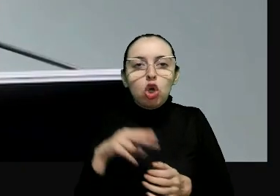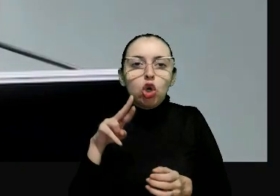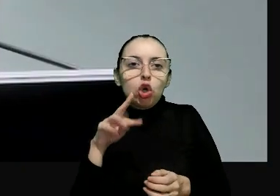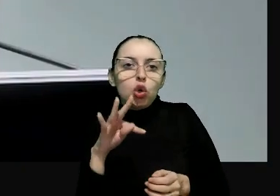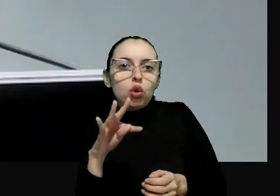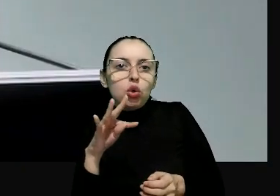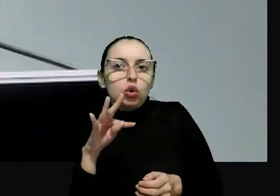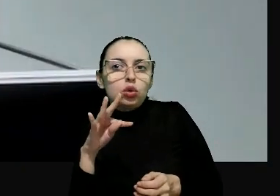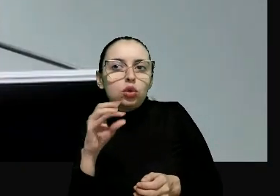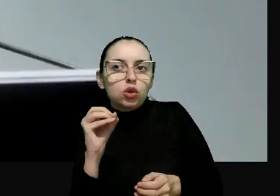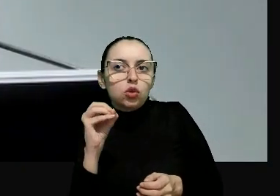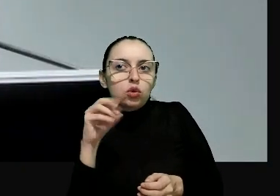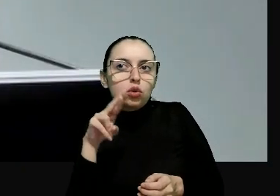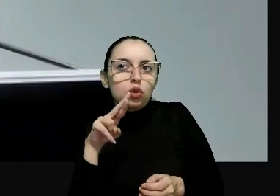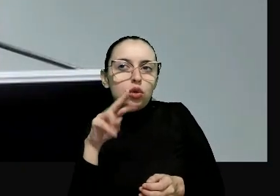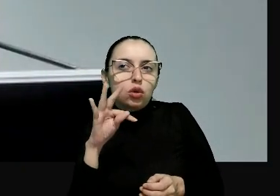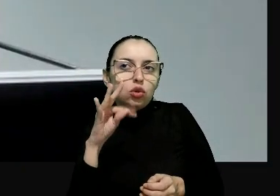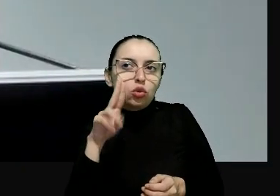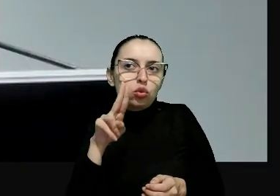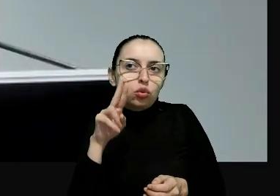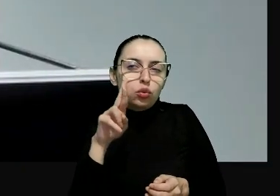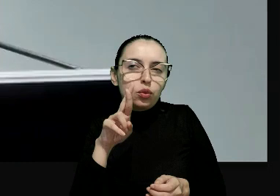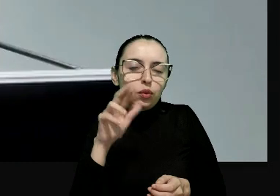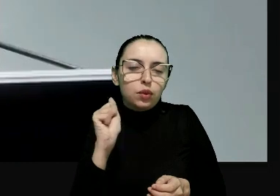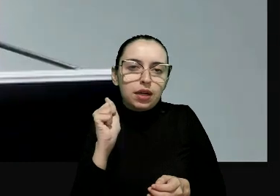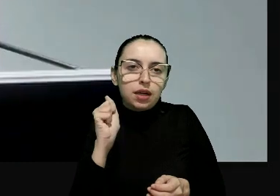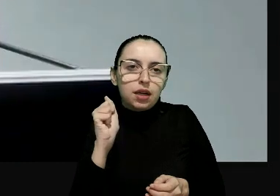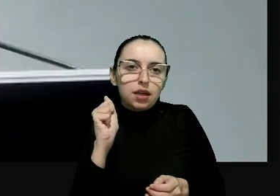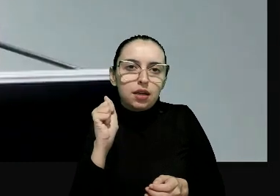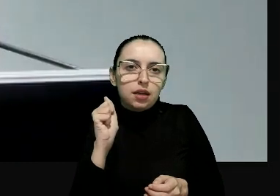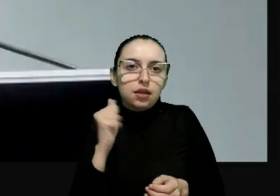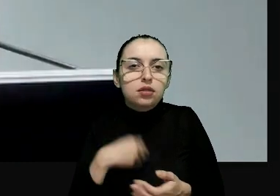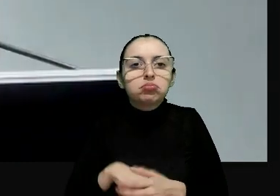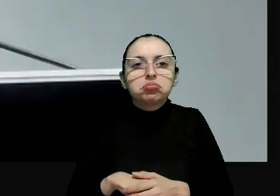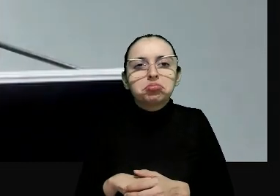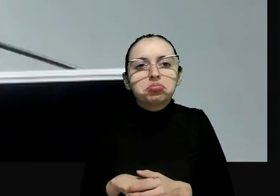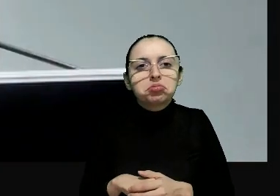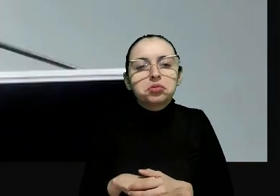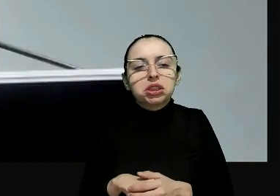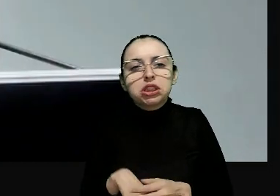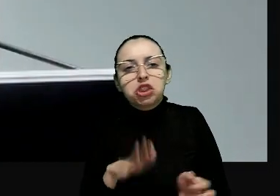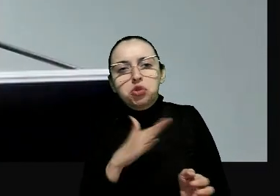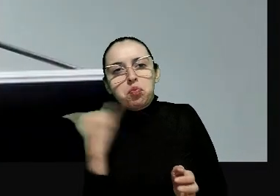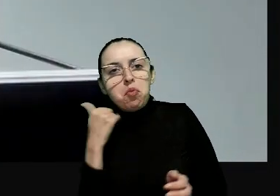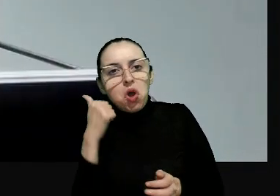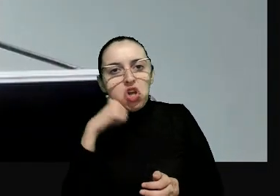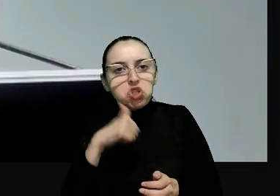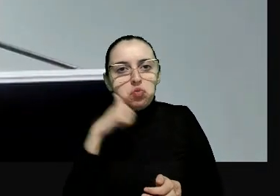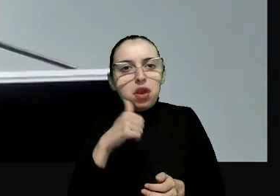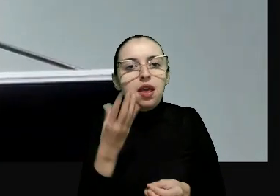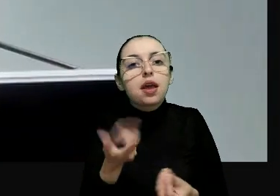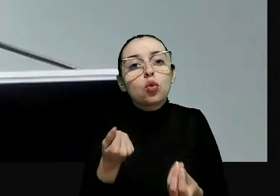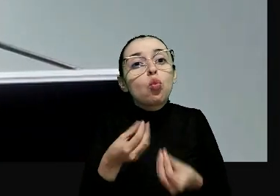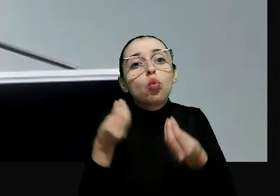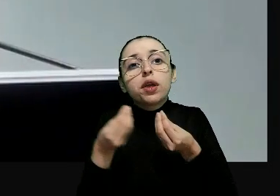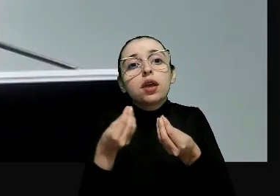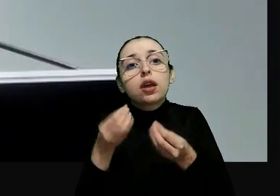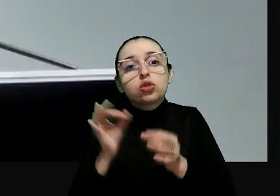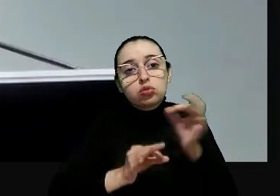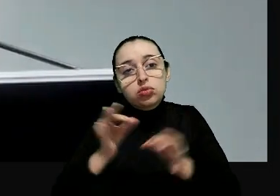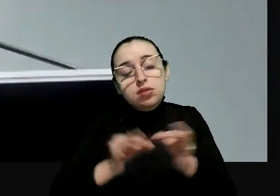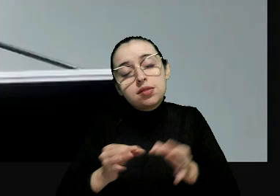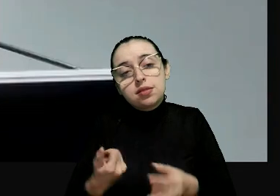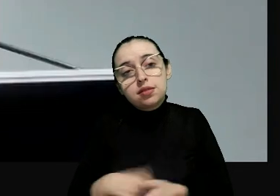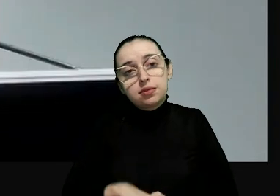tortura? O que seria uma justa reparação em um caso de feminicídio? O que é